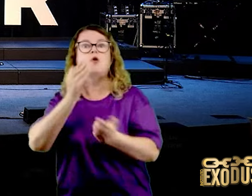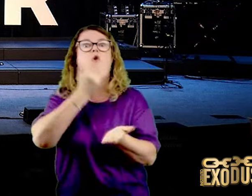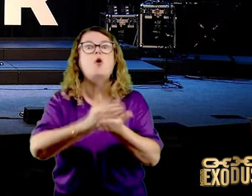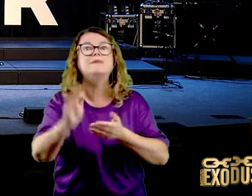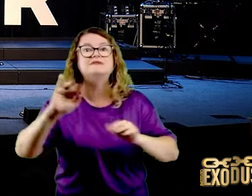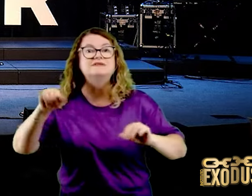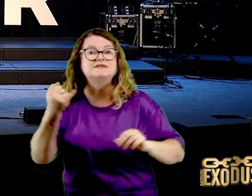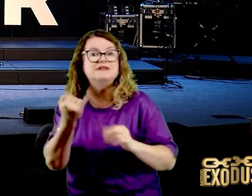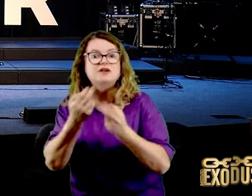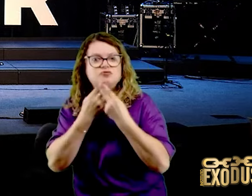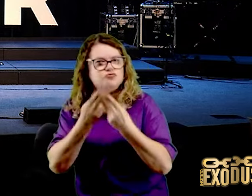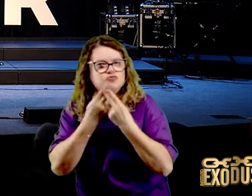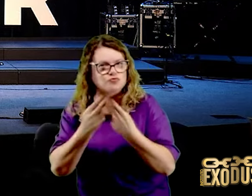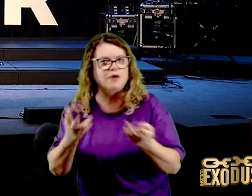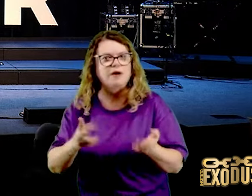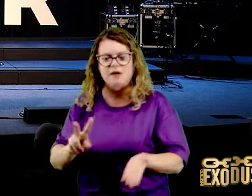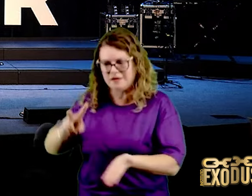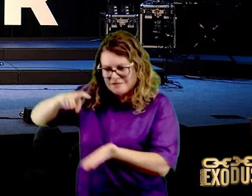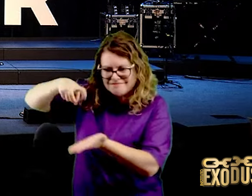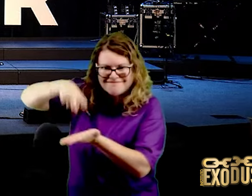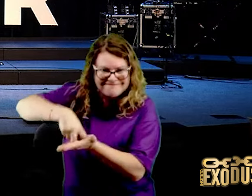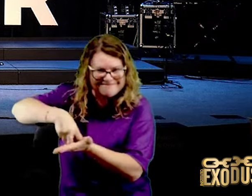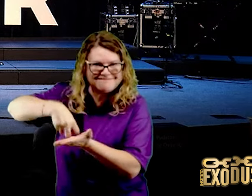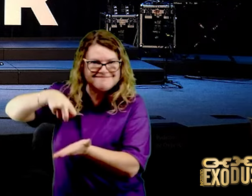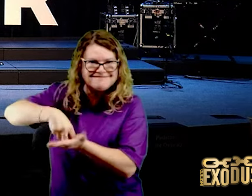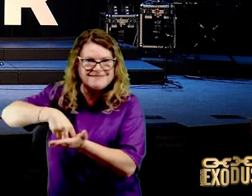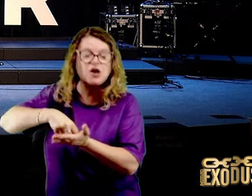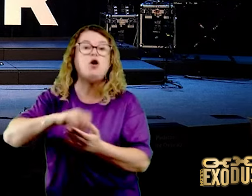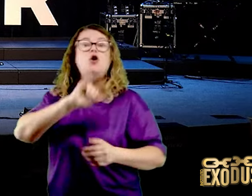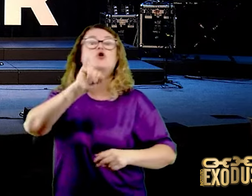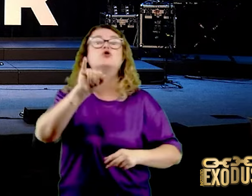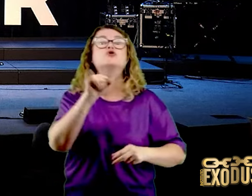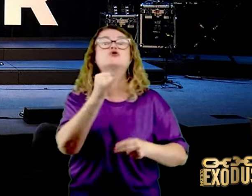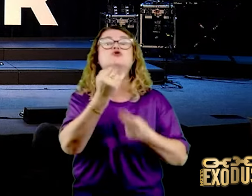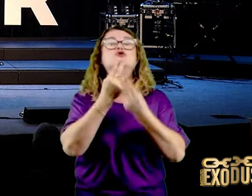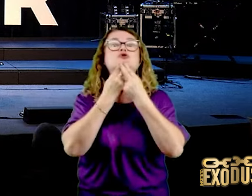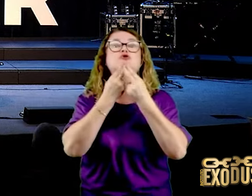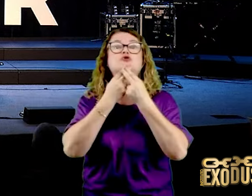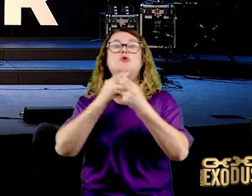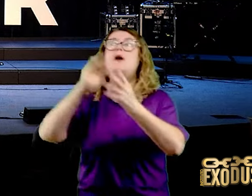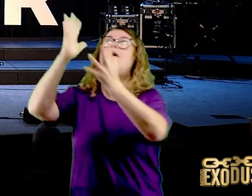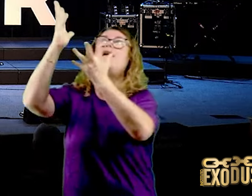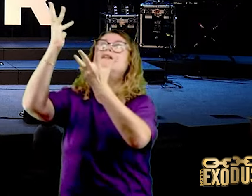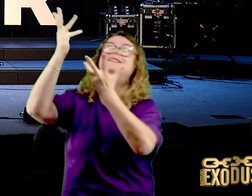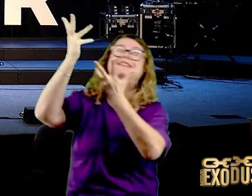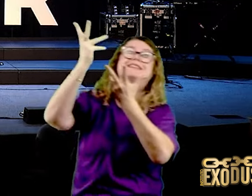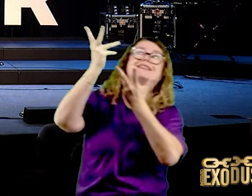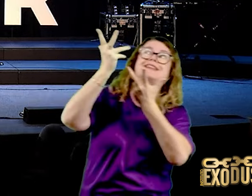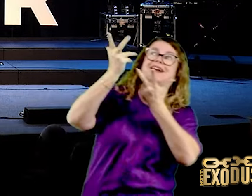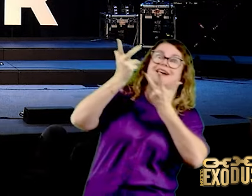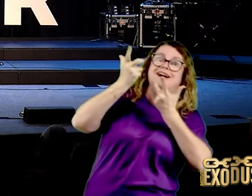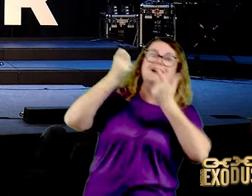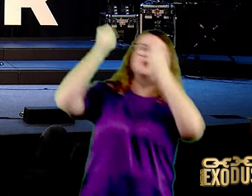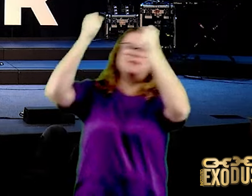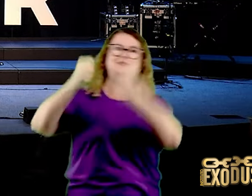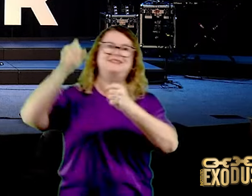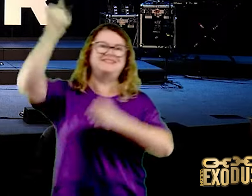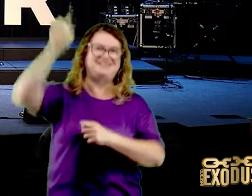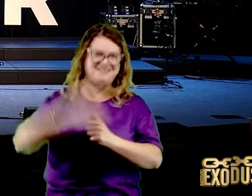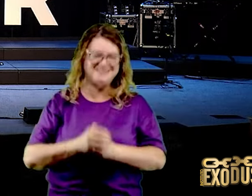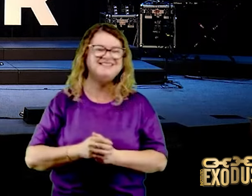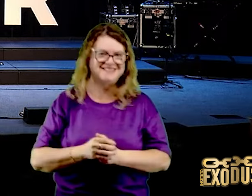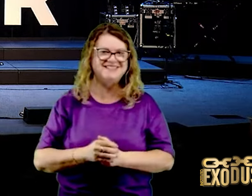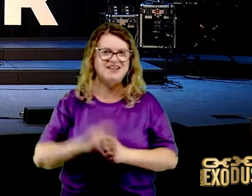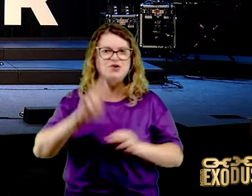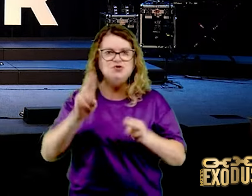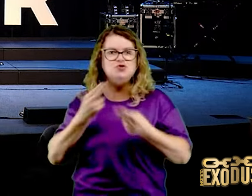dobrei meu joelho, porque o jejum, ele atrai o poder de Deus. O jejum, o ele faz? O jejum fala assim,